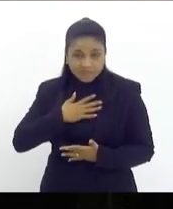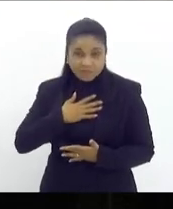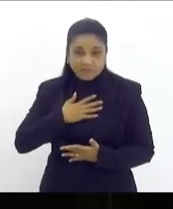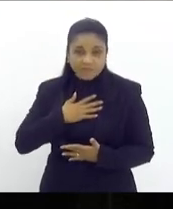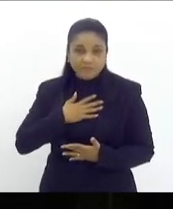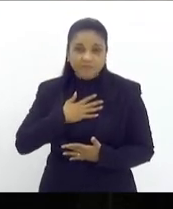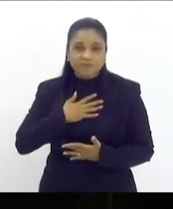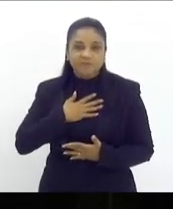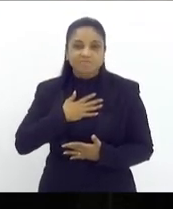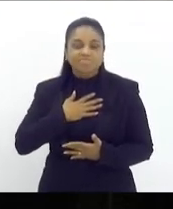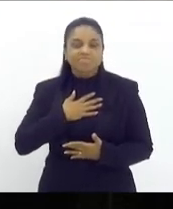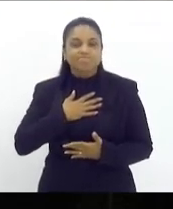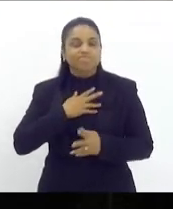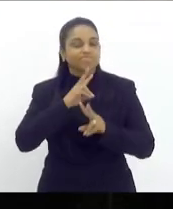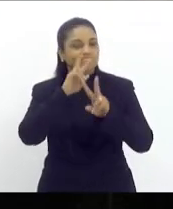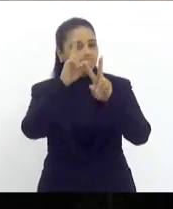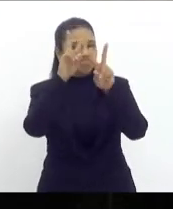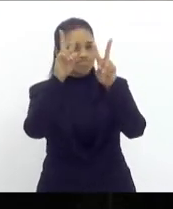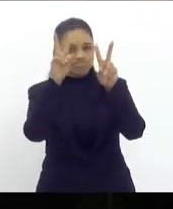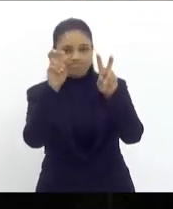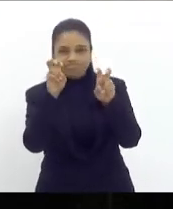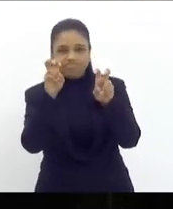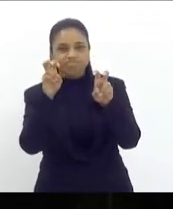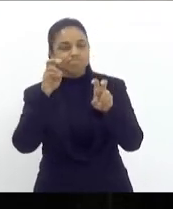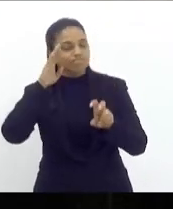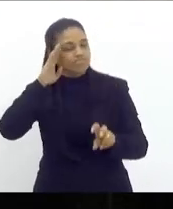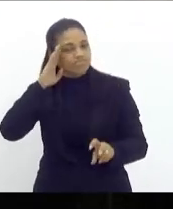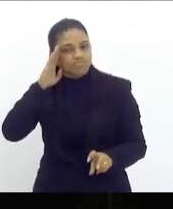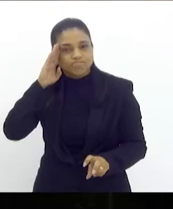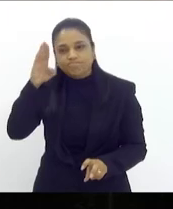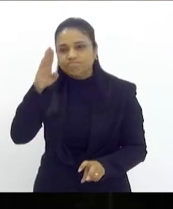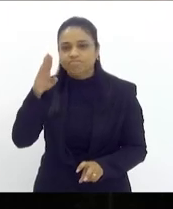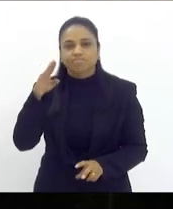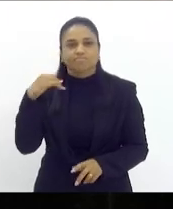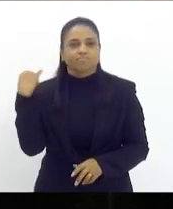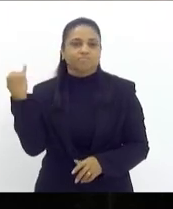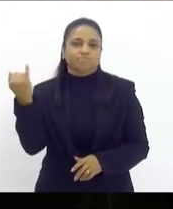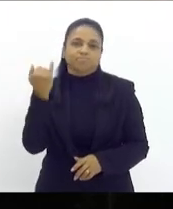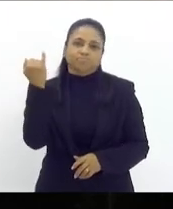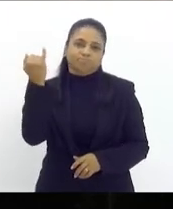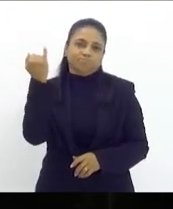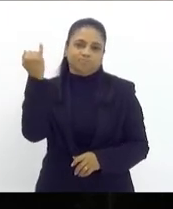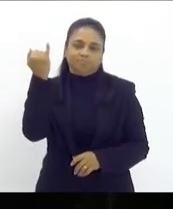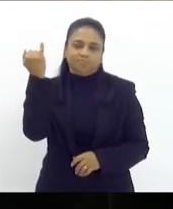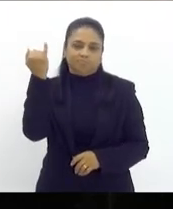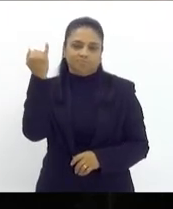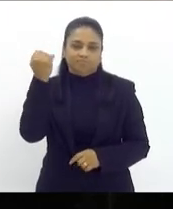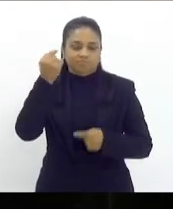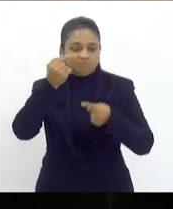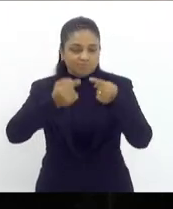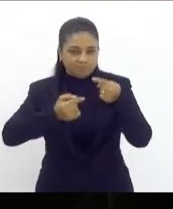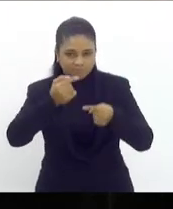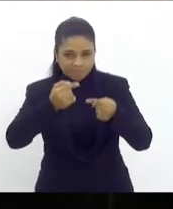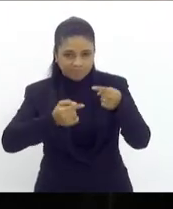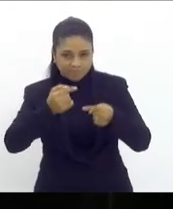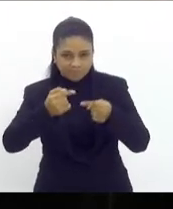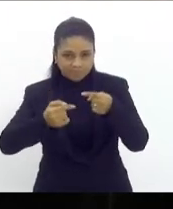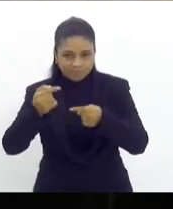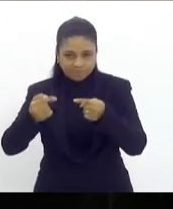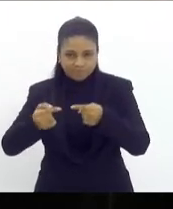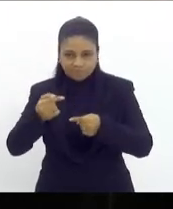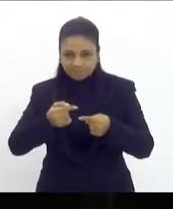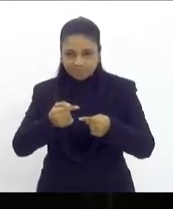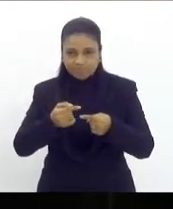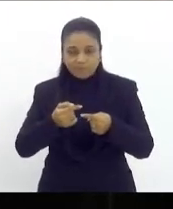um dos temas mais fundamentais para a gente discutir e